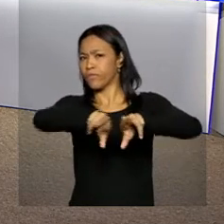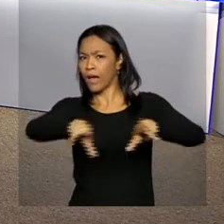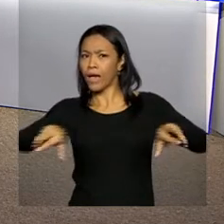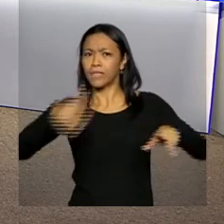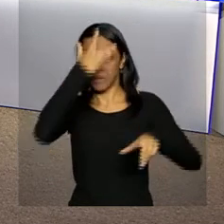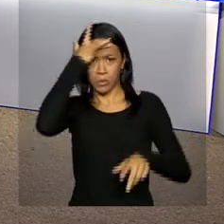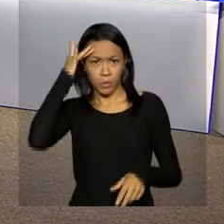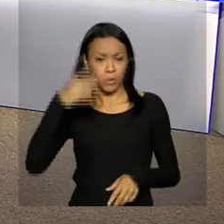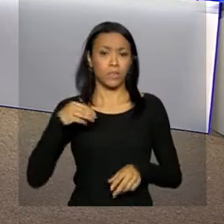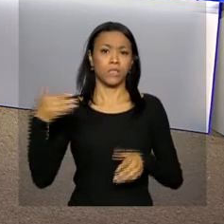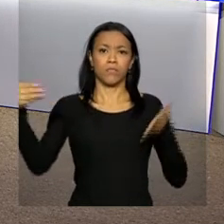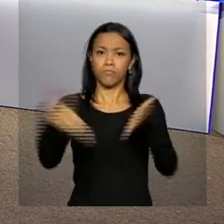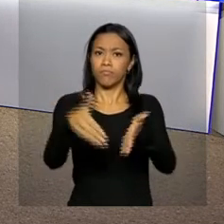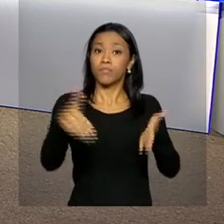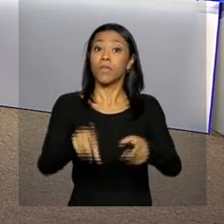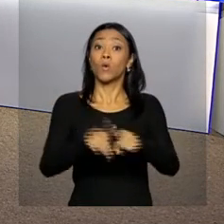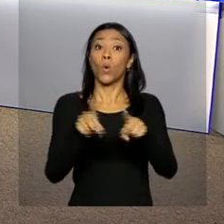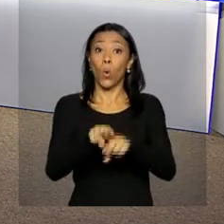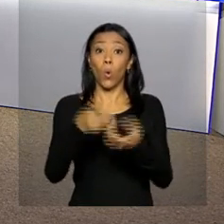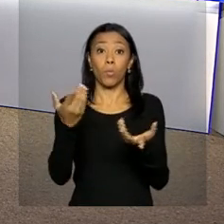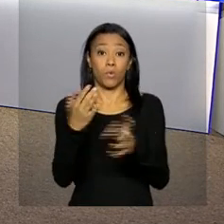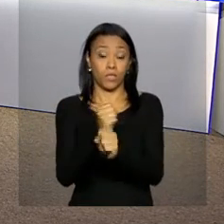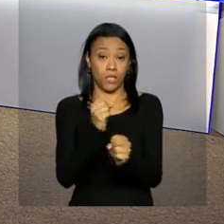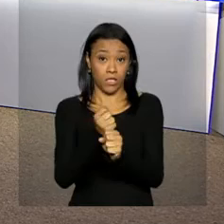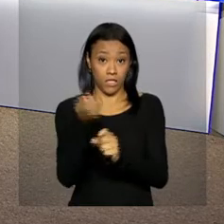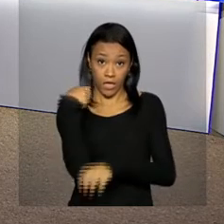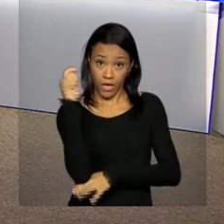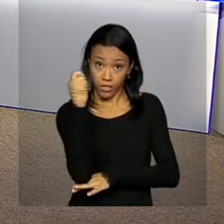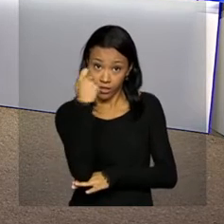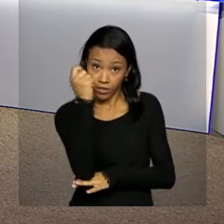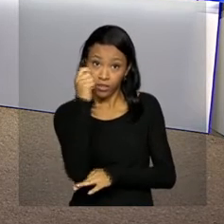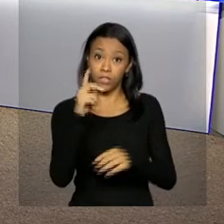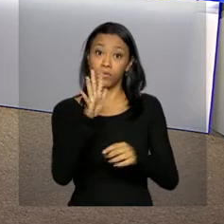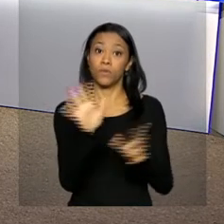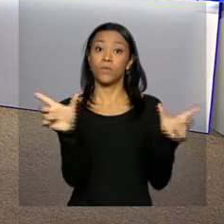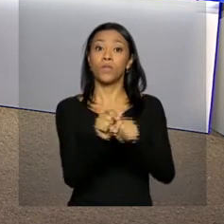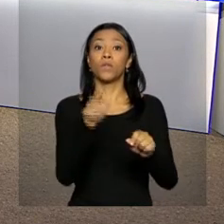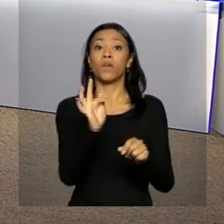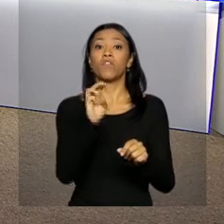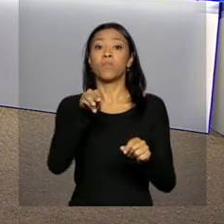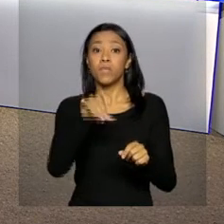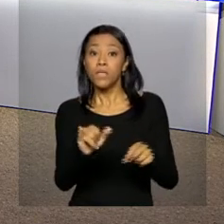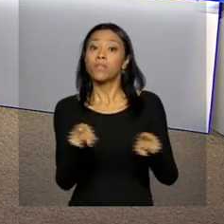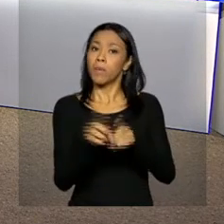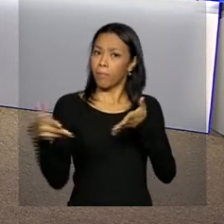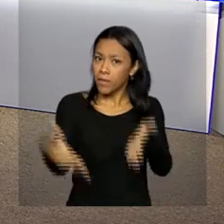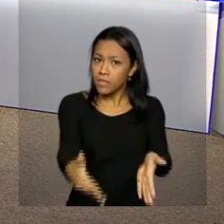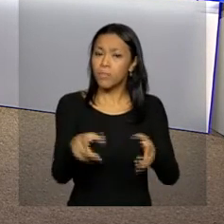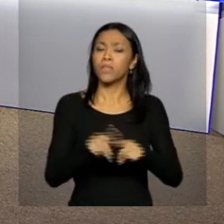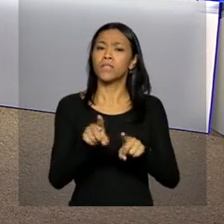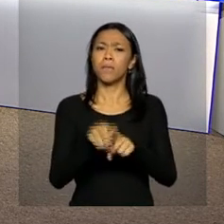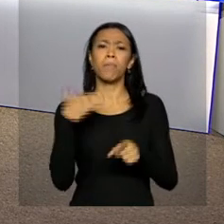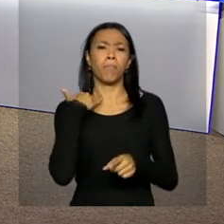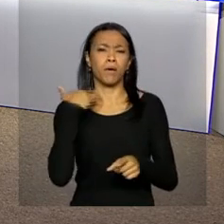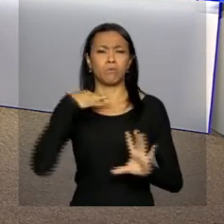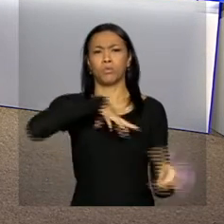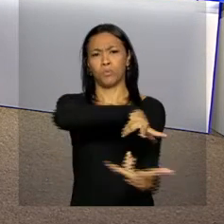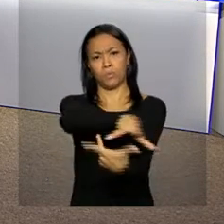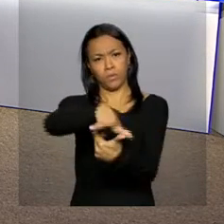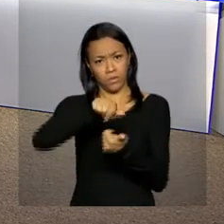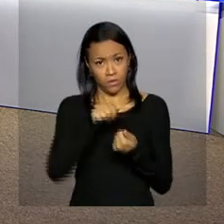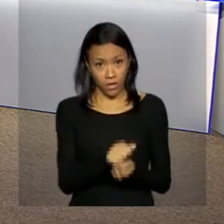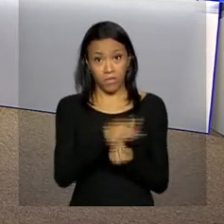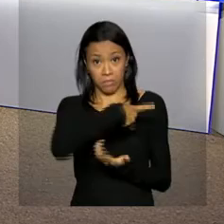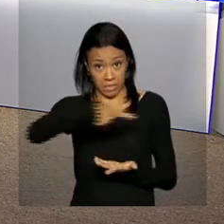autoridades, como o ministro de Finanças da Argentina, a diretora-gerente do FMI, além de encontros com representantes de bancos